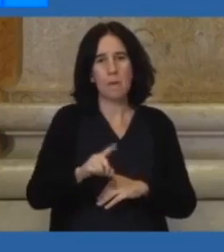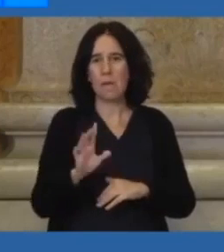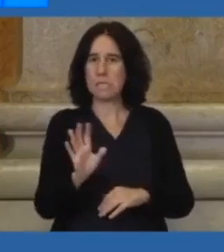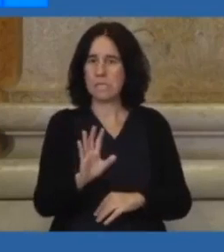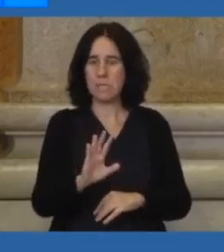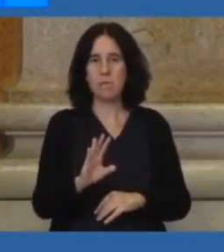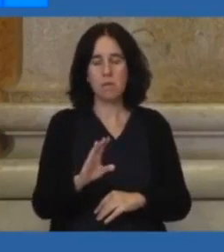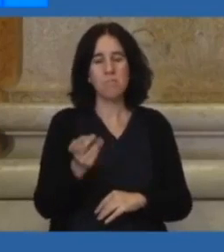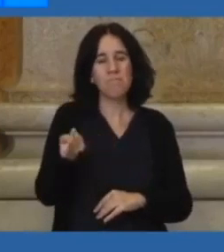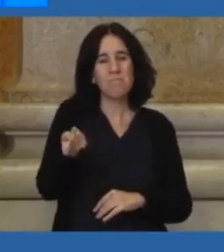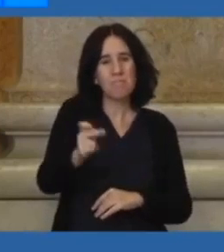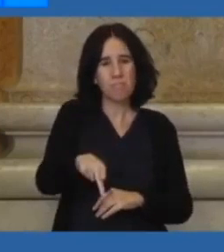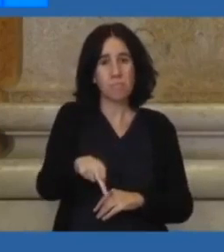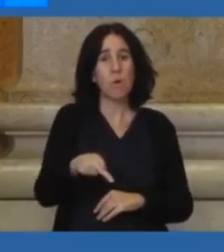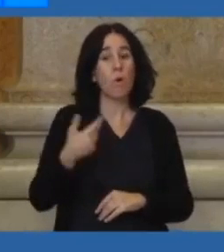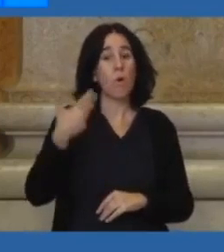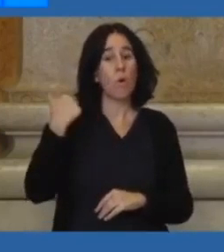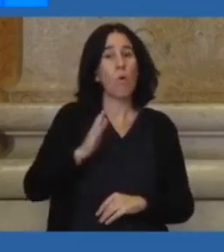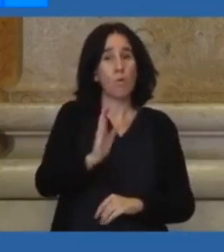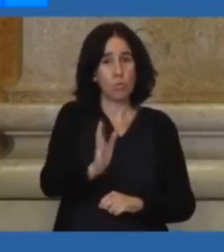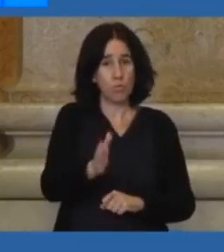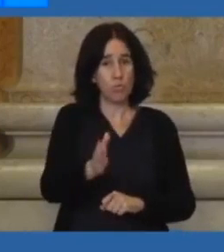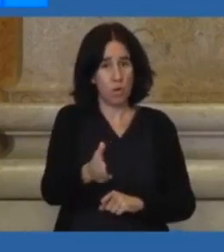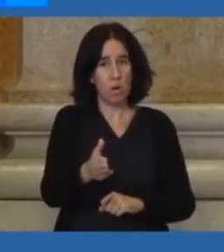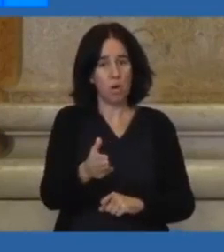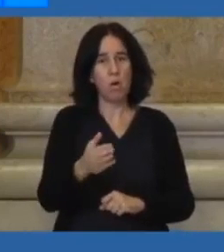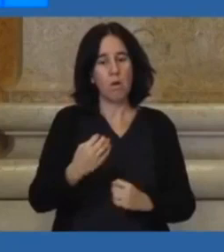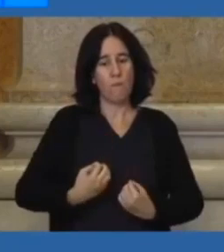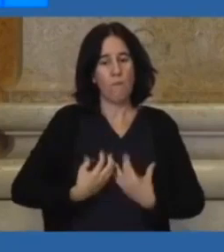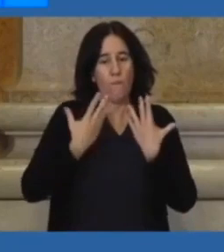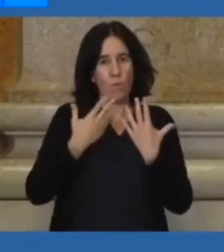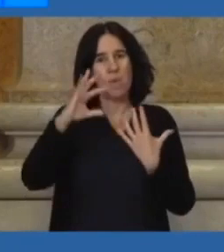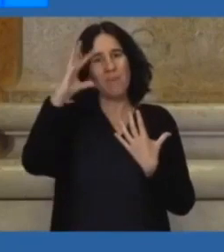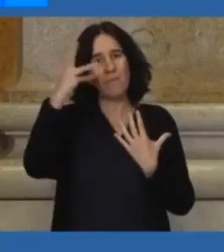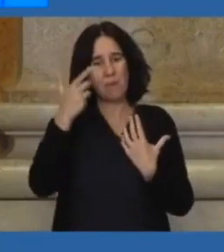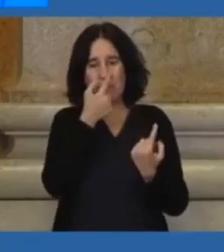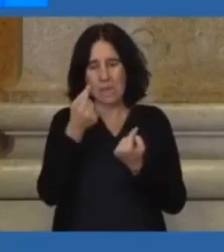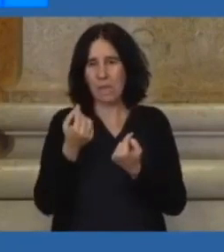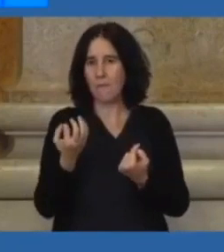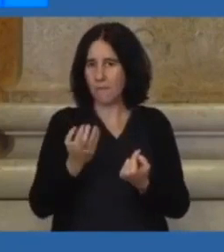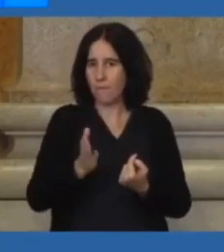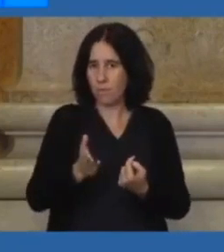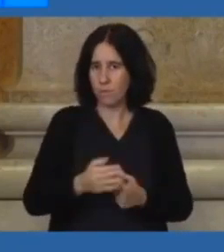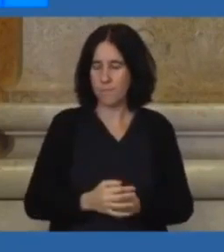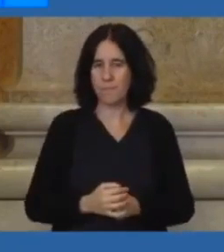circunstâncias que já se verificaram de contaminação em eventos desta natureza.